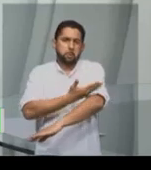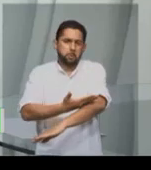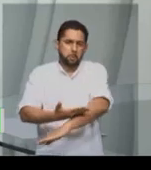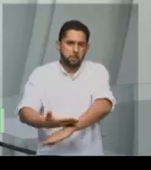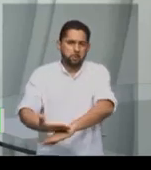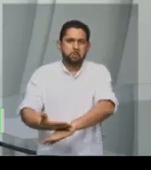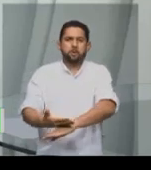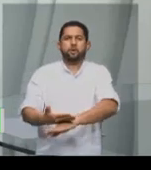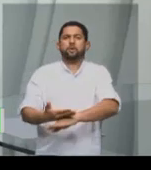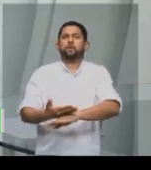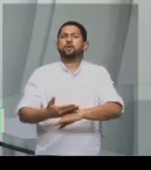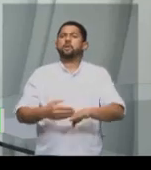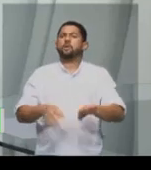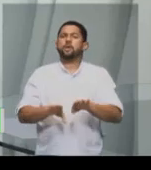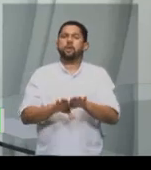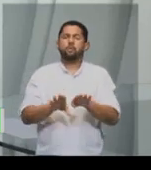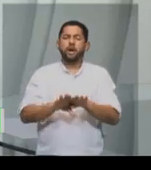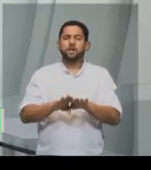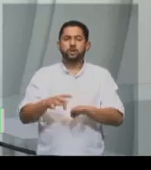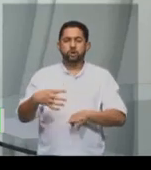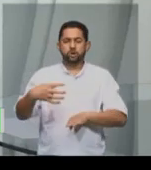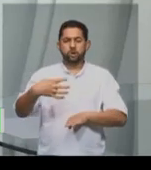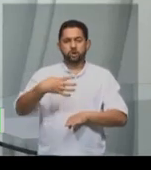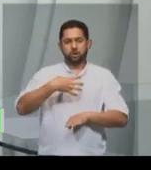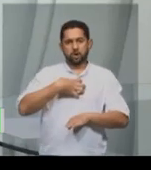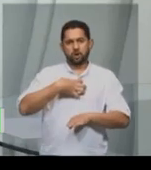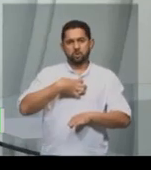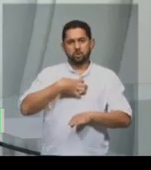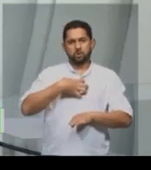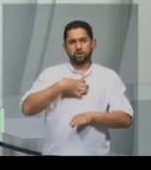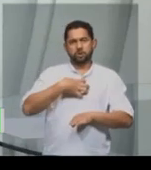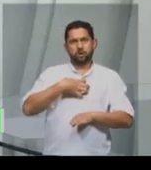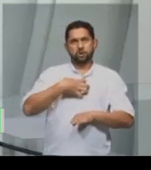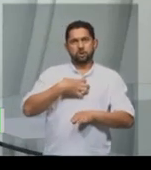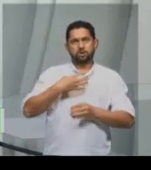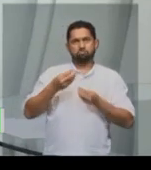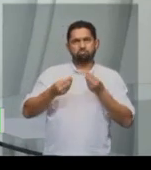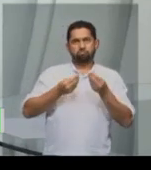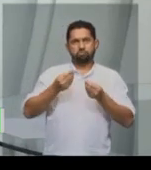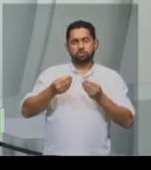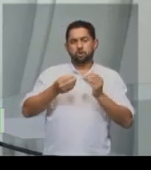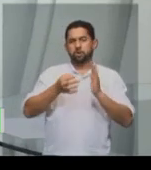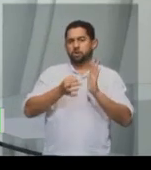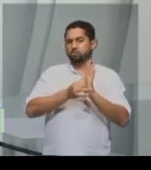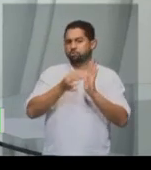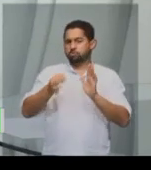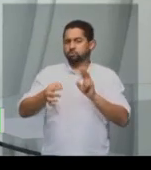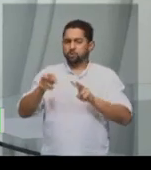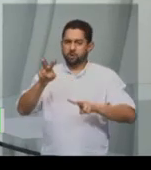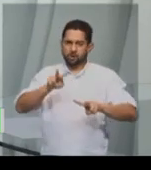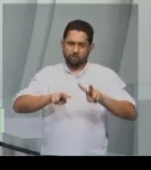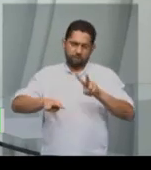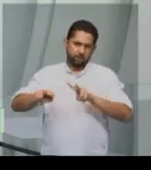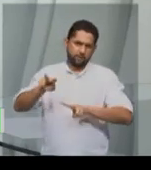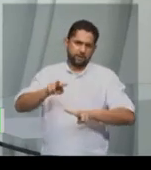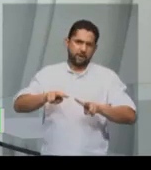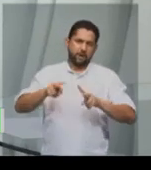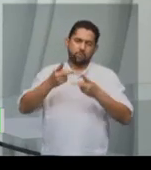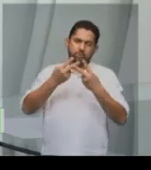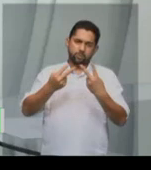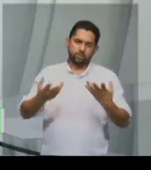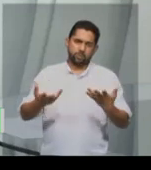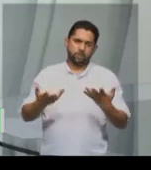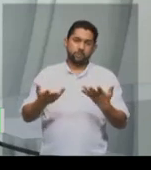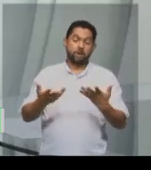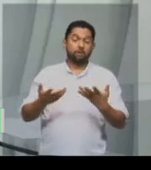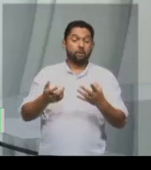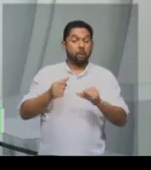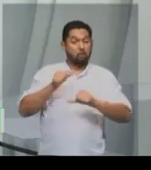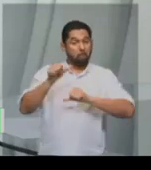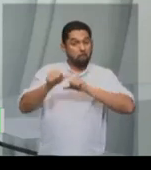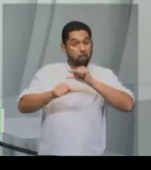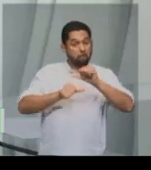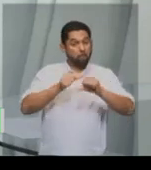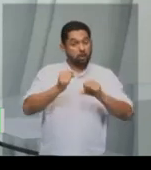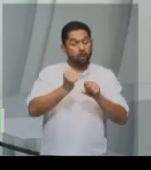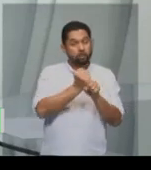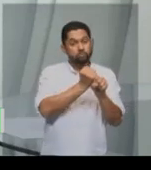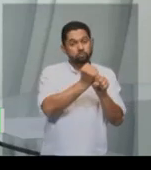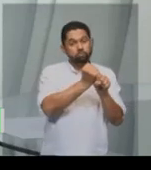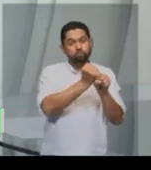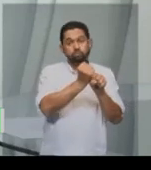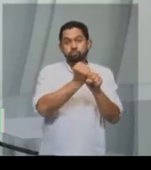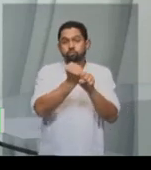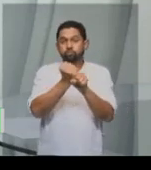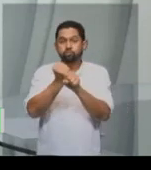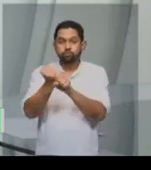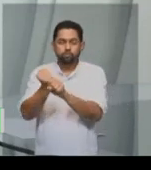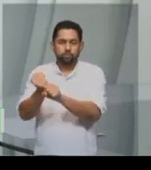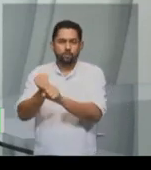costumes, formas de ver algum elemento, alguma coisa, que vai mudando ao longo do tempo. Então, quando